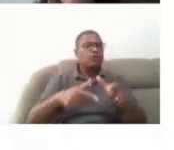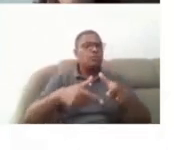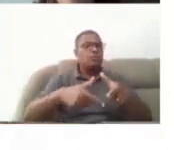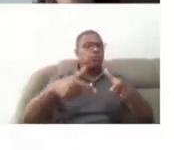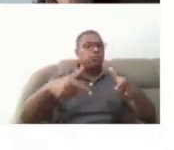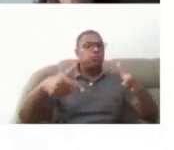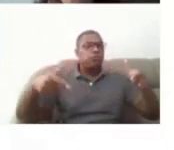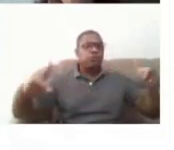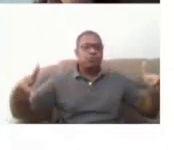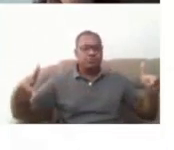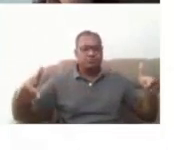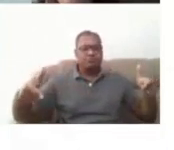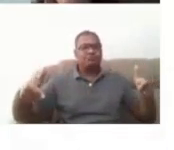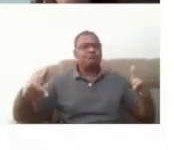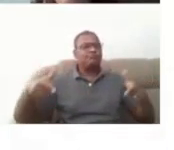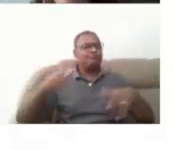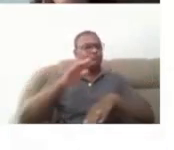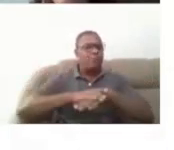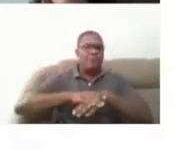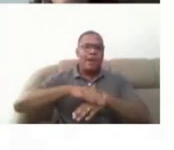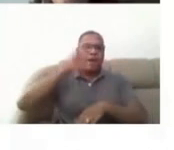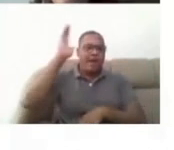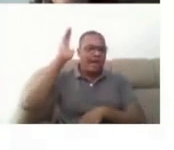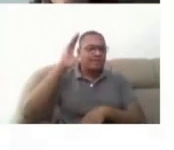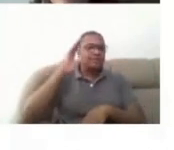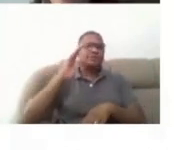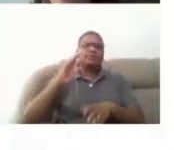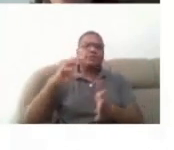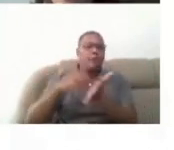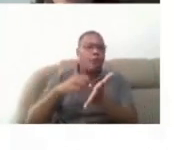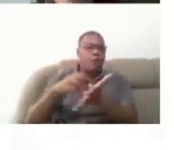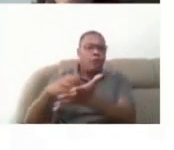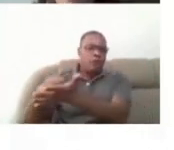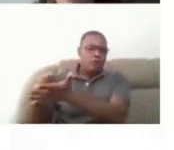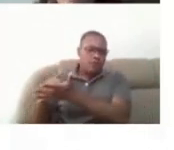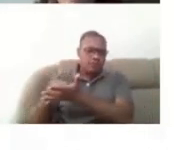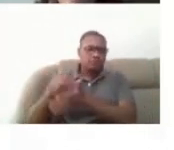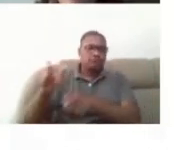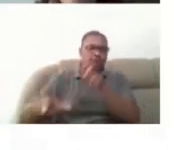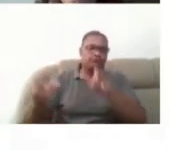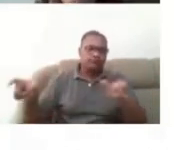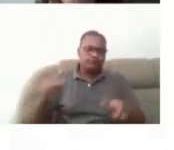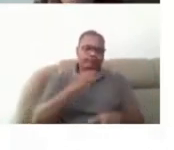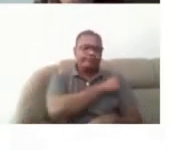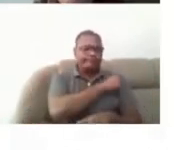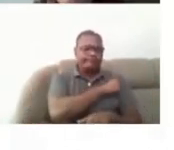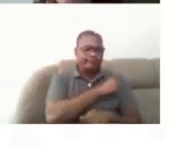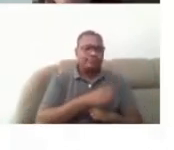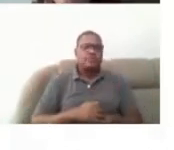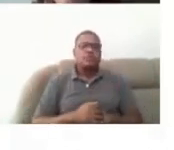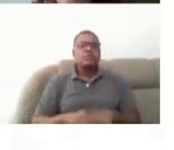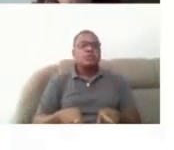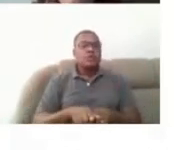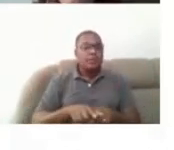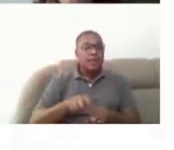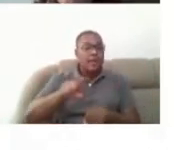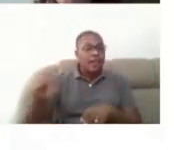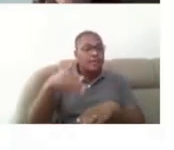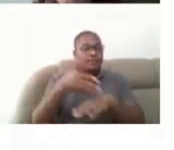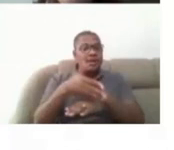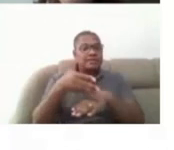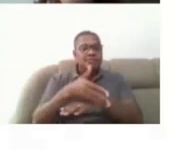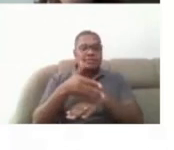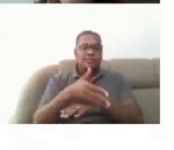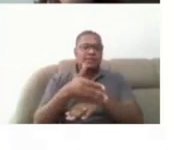vez mais tem aumentado a quantidade de matrícula desses alunos nesse meio, tá? E a participação desses alunos, elas não